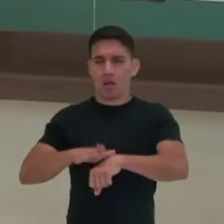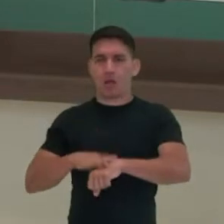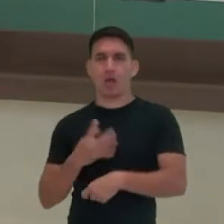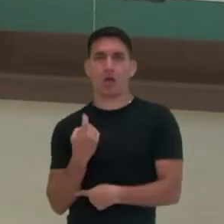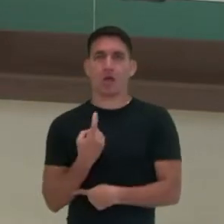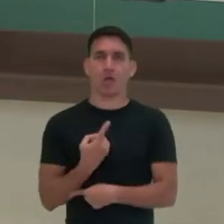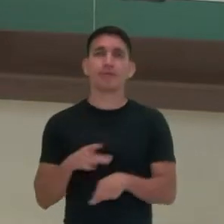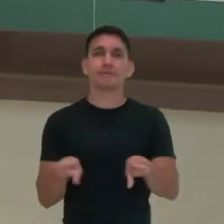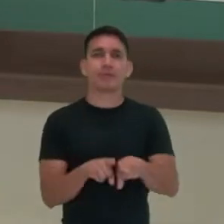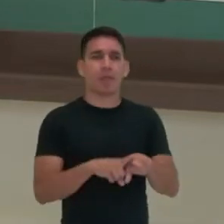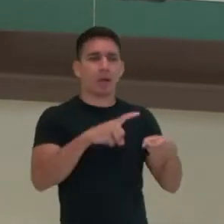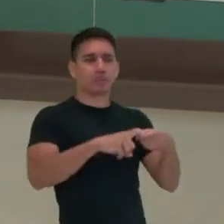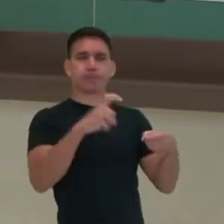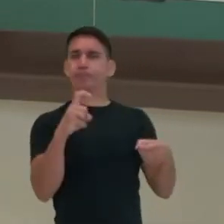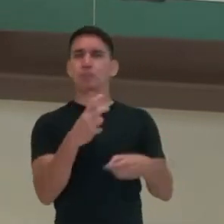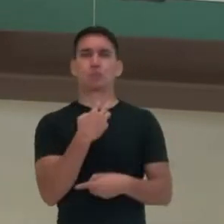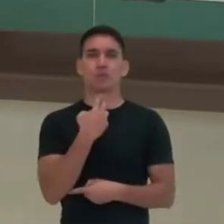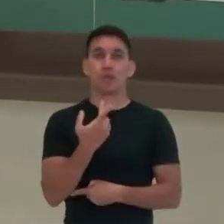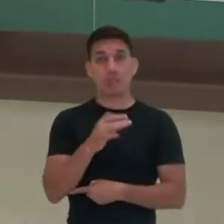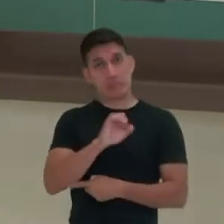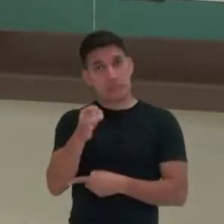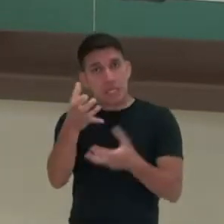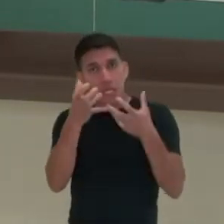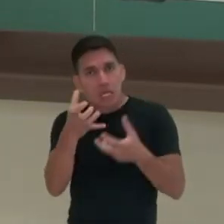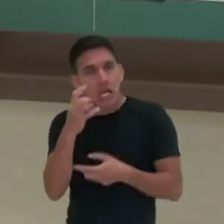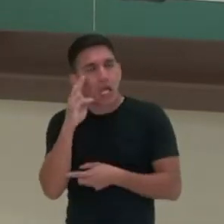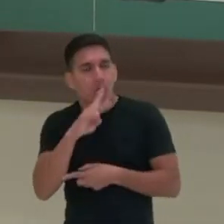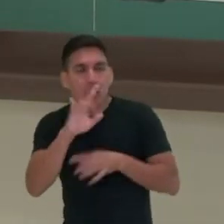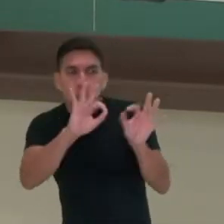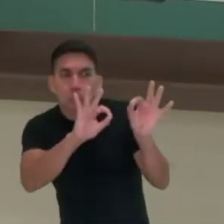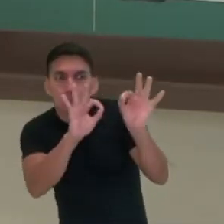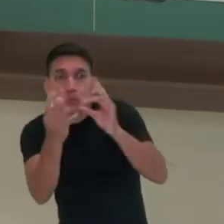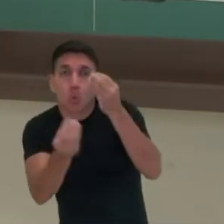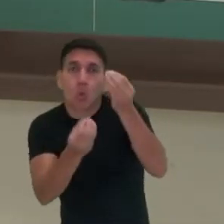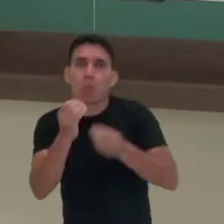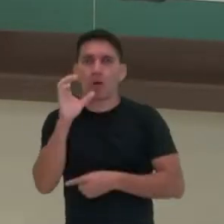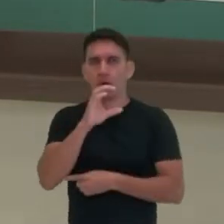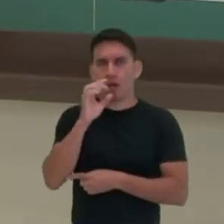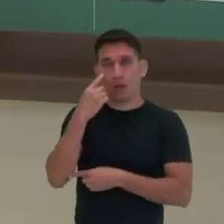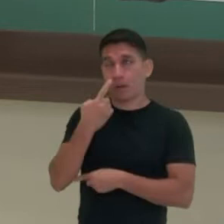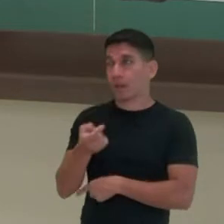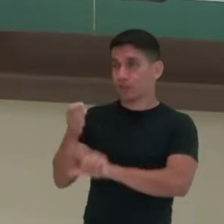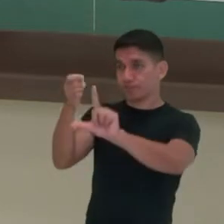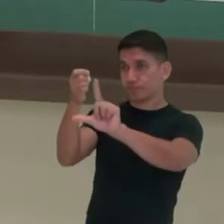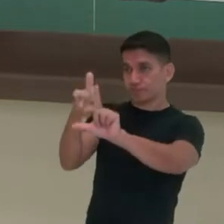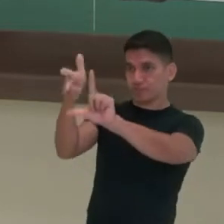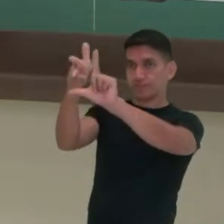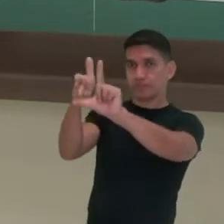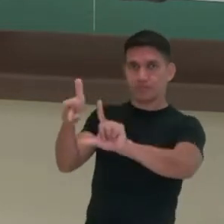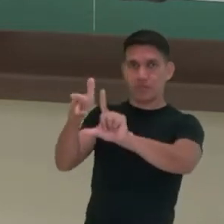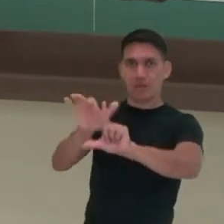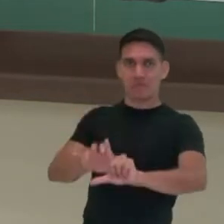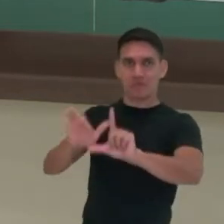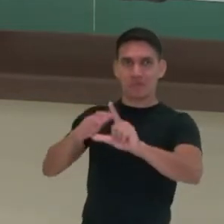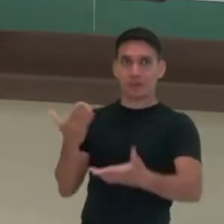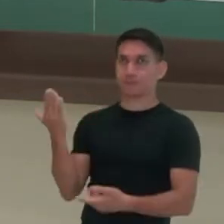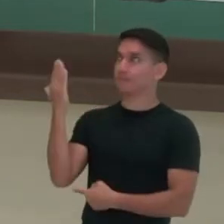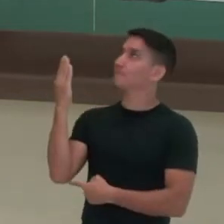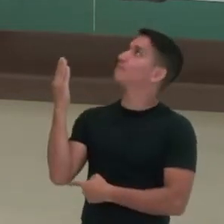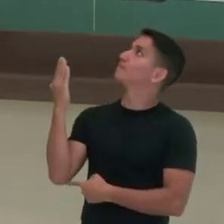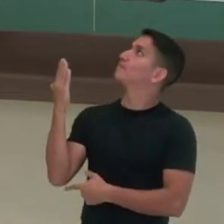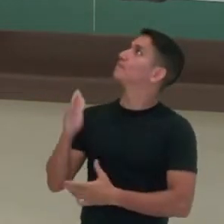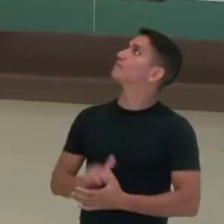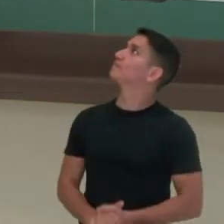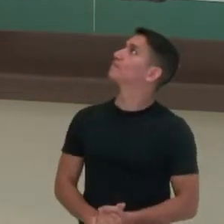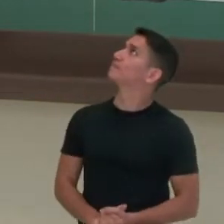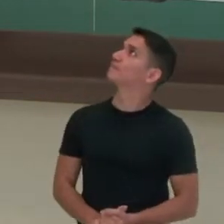independência. Caso você queira ver o trailer da série, você pode apontar o seu celular para o QR Code que vai